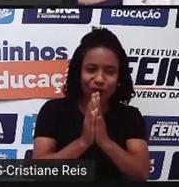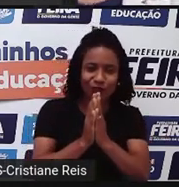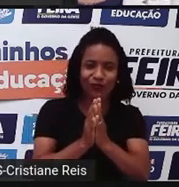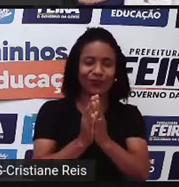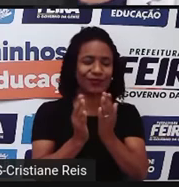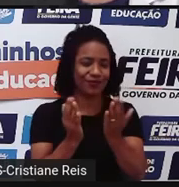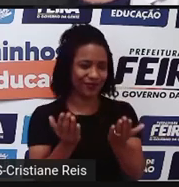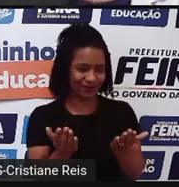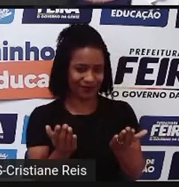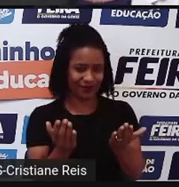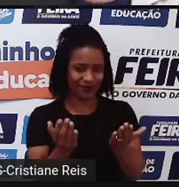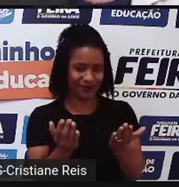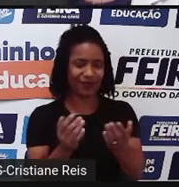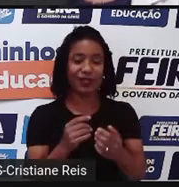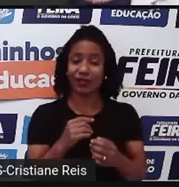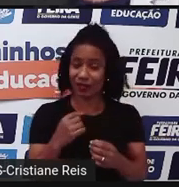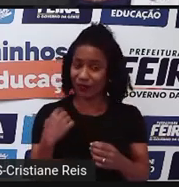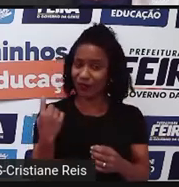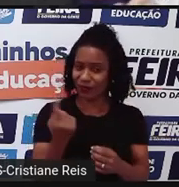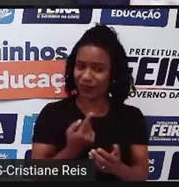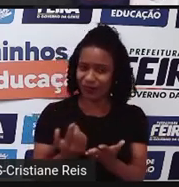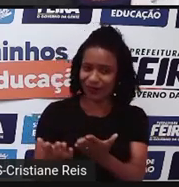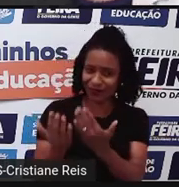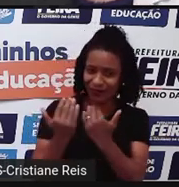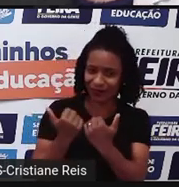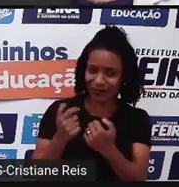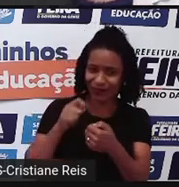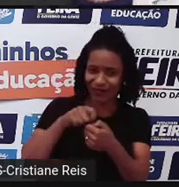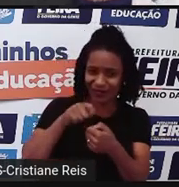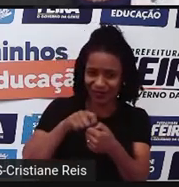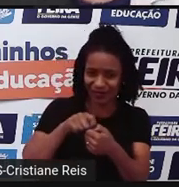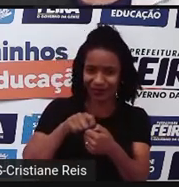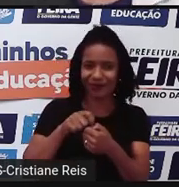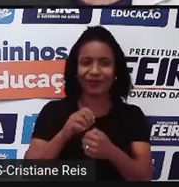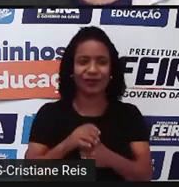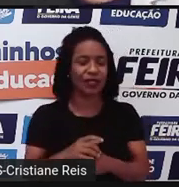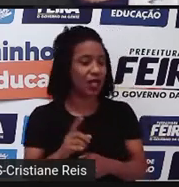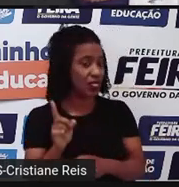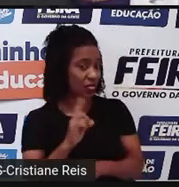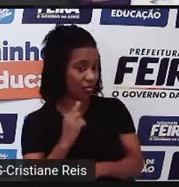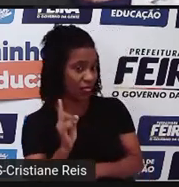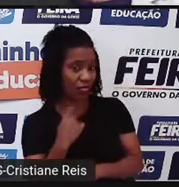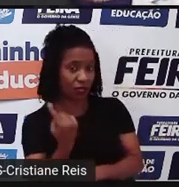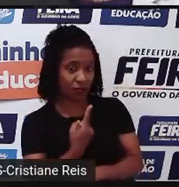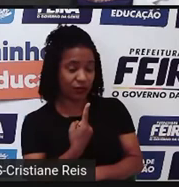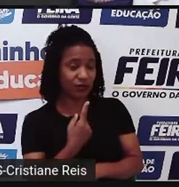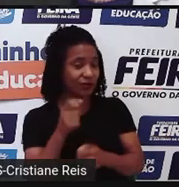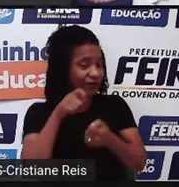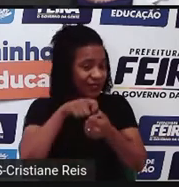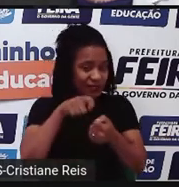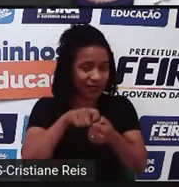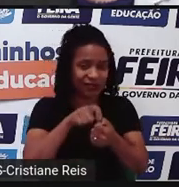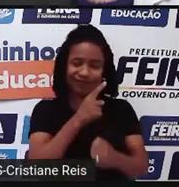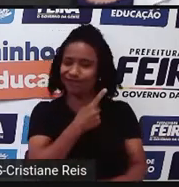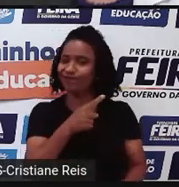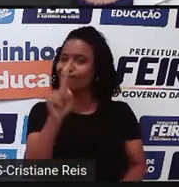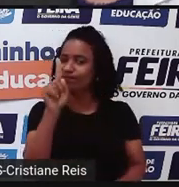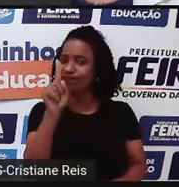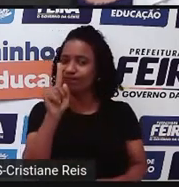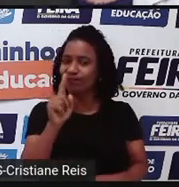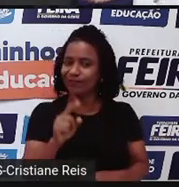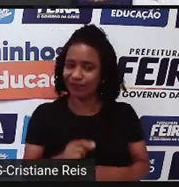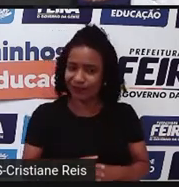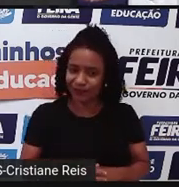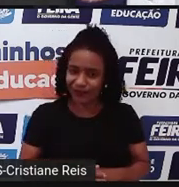do this. Vamos fazer isto? Let's not do this. Não vamos fazer isto. Então, acrescentando o not,